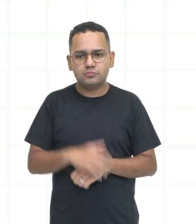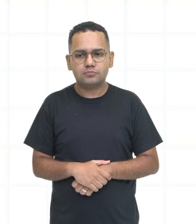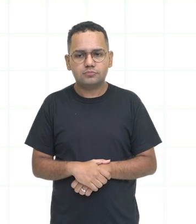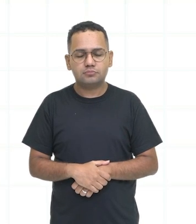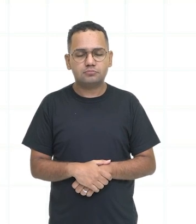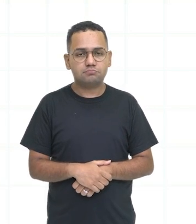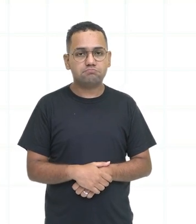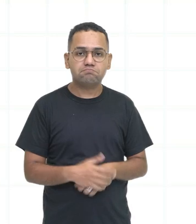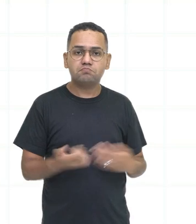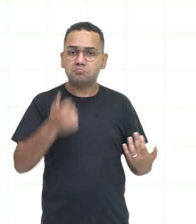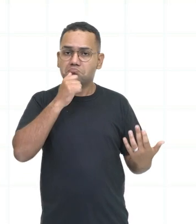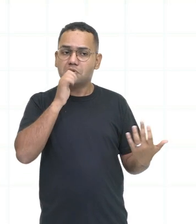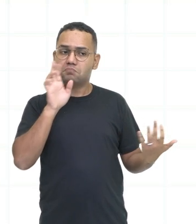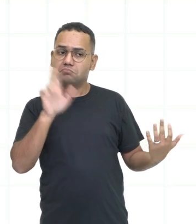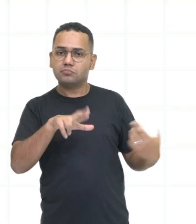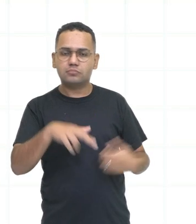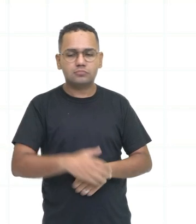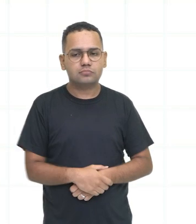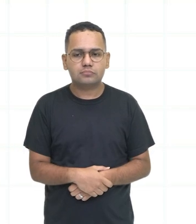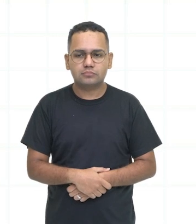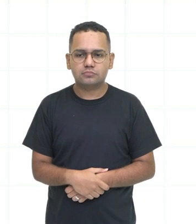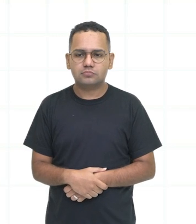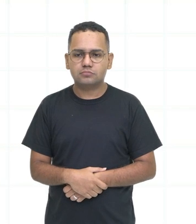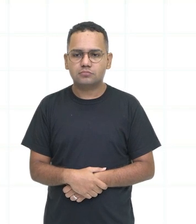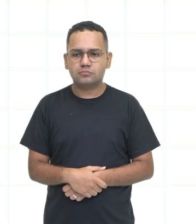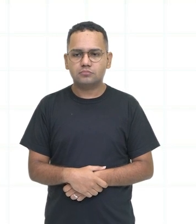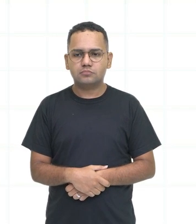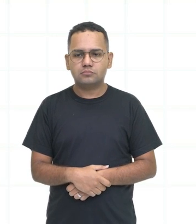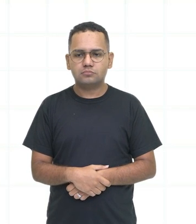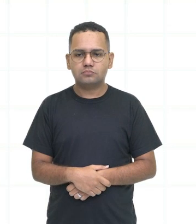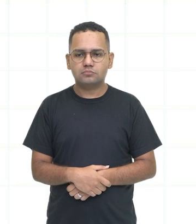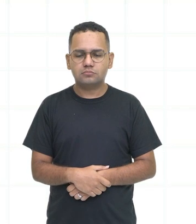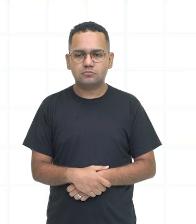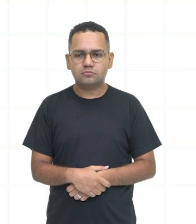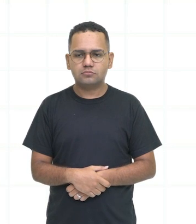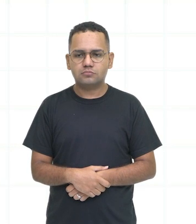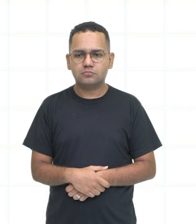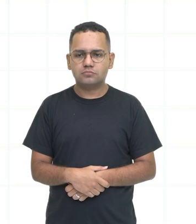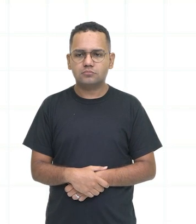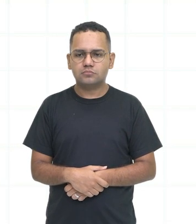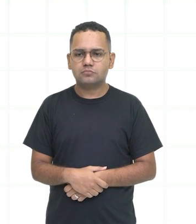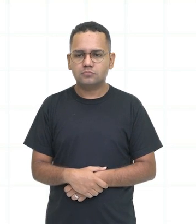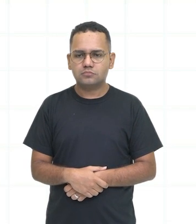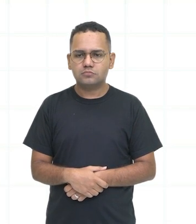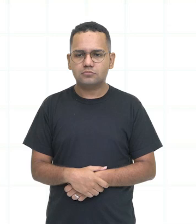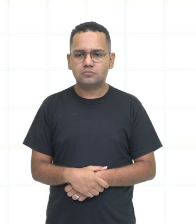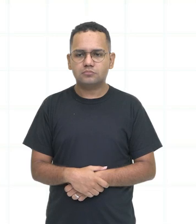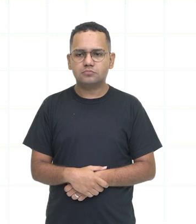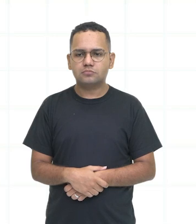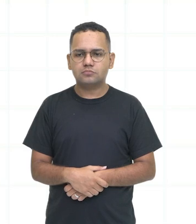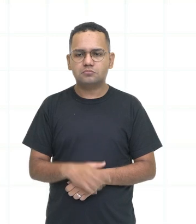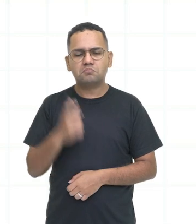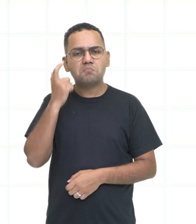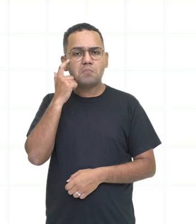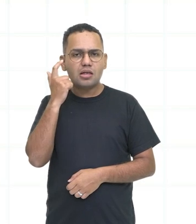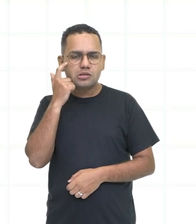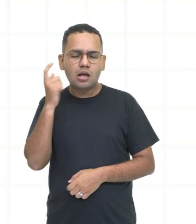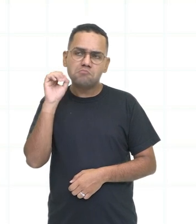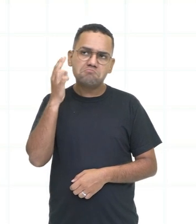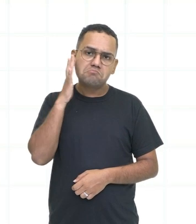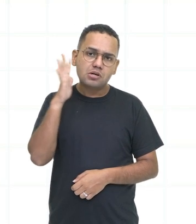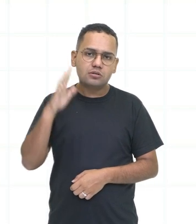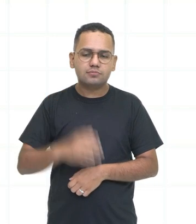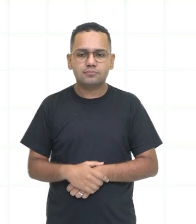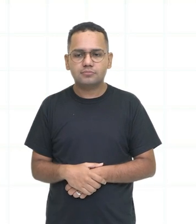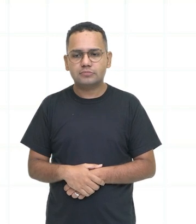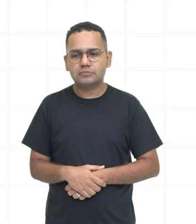Aí, a mãe continua falando. I do not think it's a good idea. Eu não acho. I don't think. Think é pensar, imaginar, né? Então, eu não